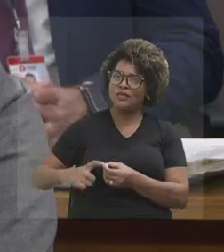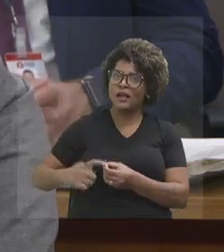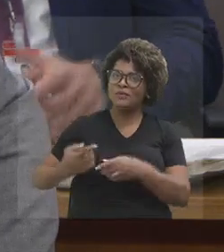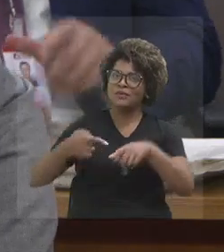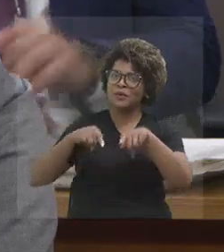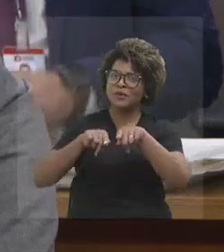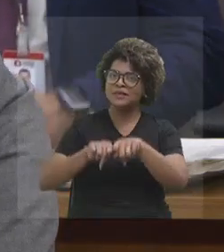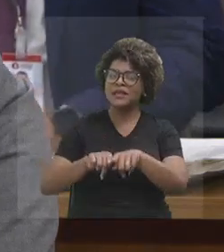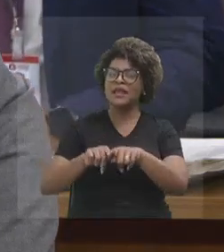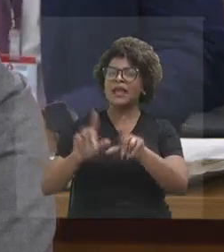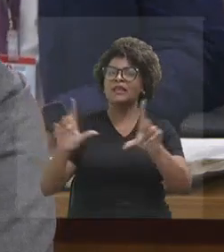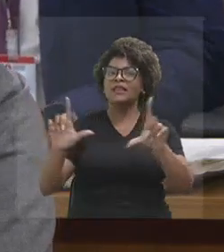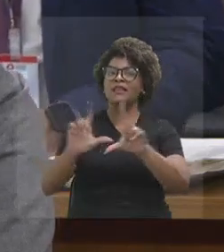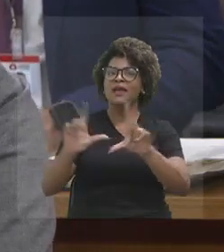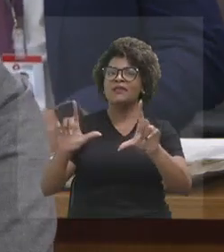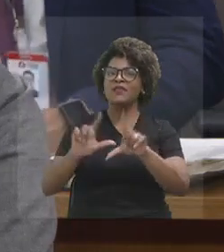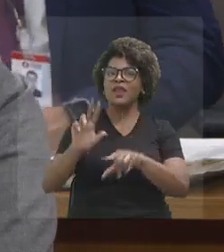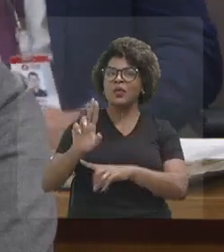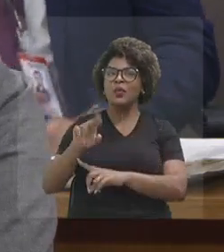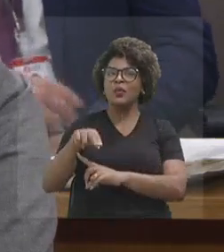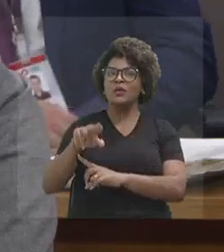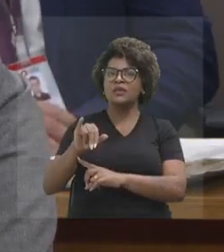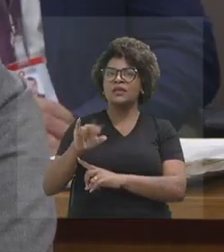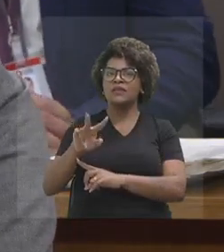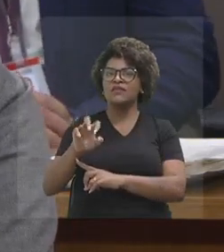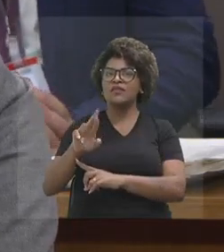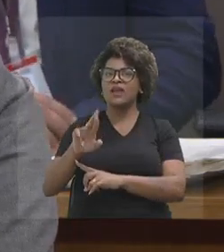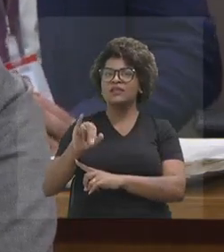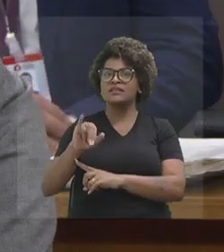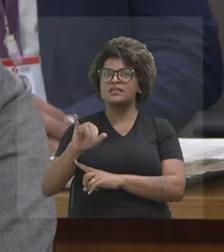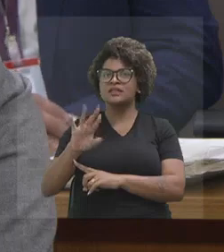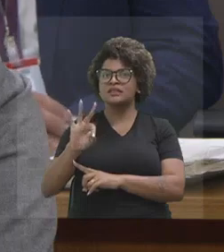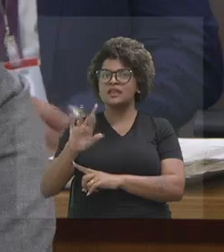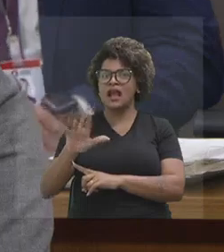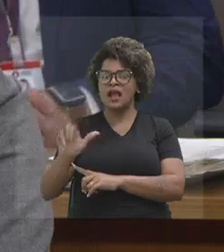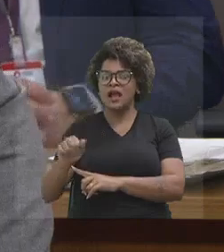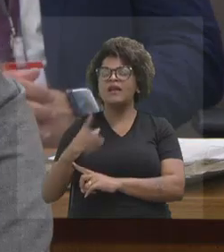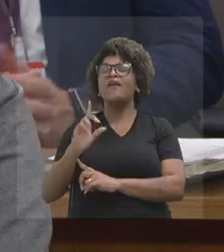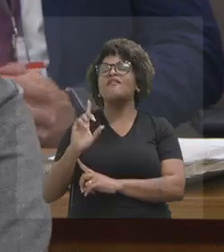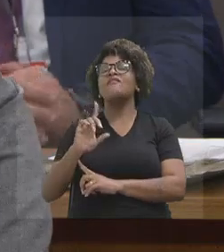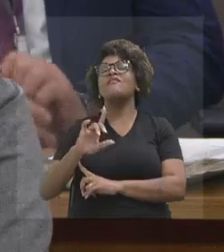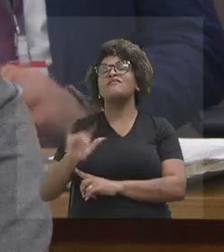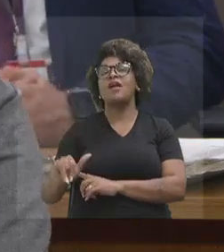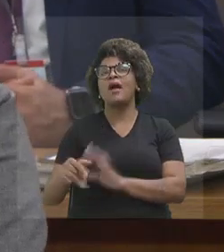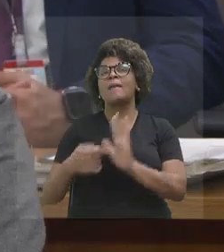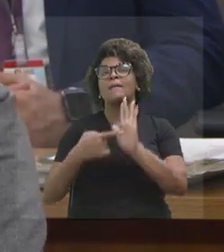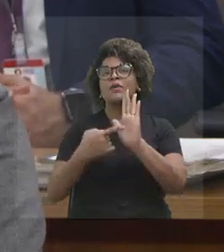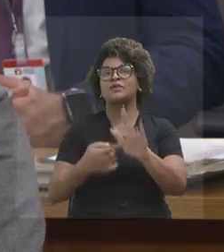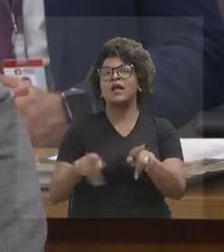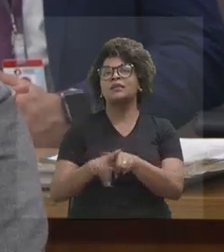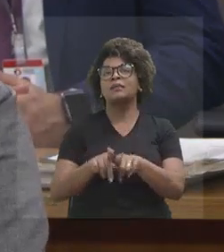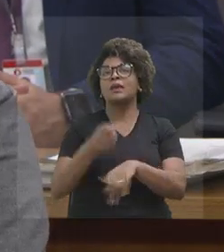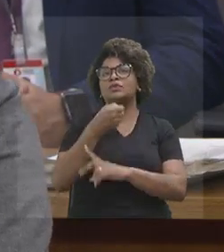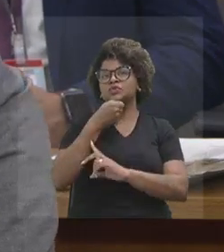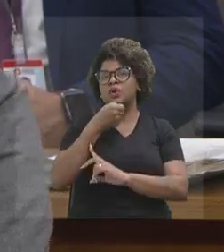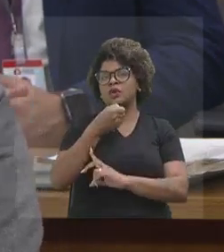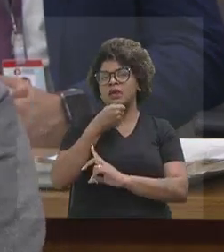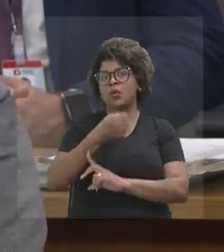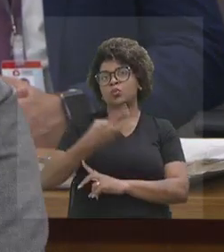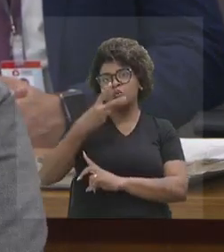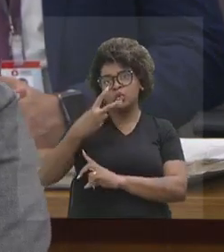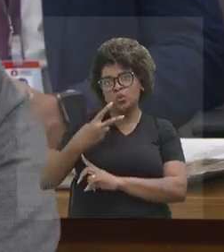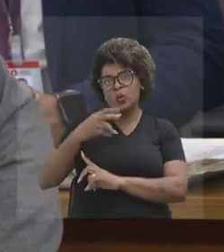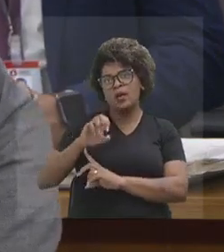de Uberlândia, e que, inclusive, além do futebol, agora vai passar o jornal, as duas edições dos jornais. A gente está vendo outros